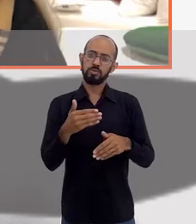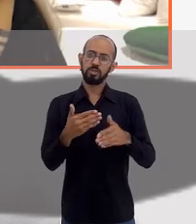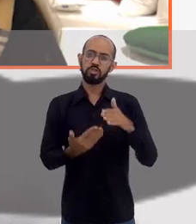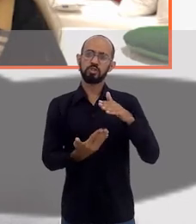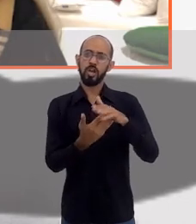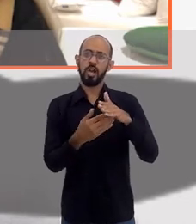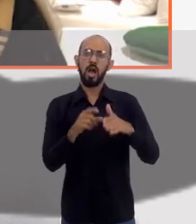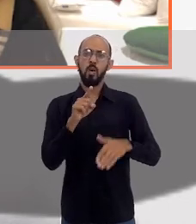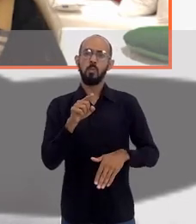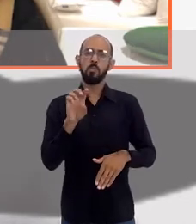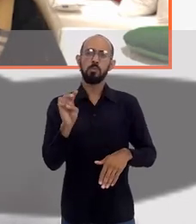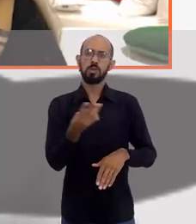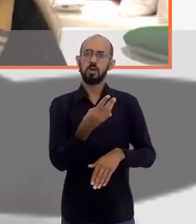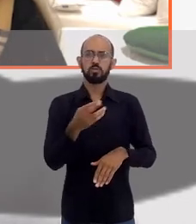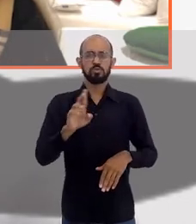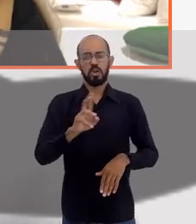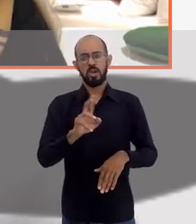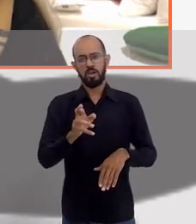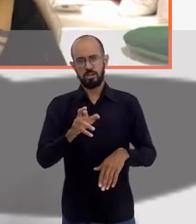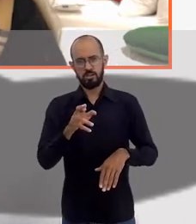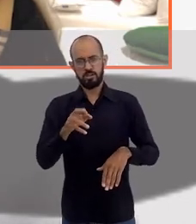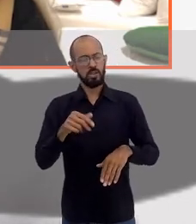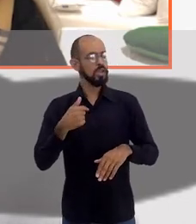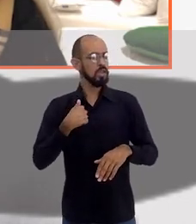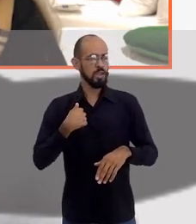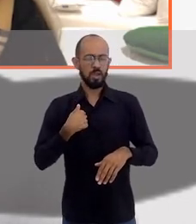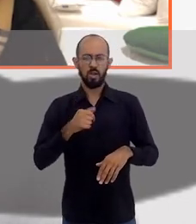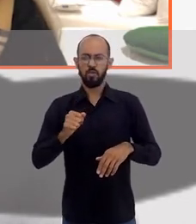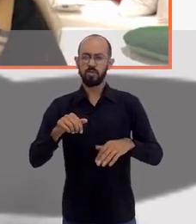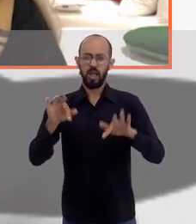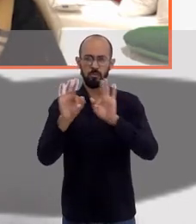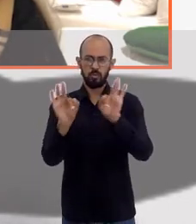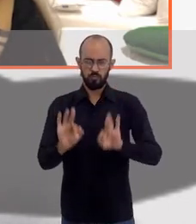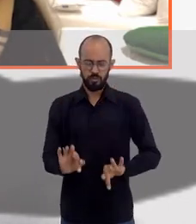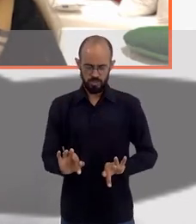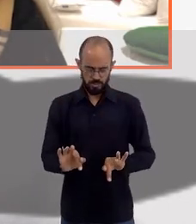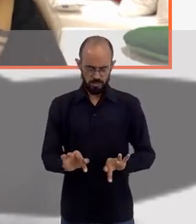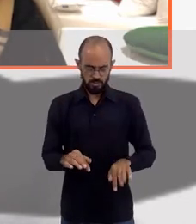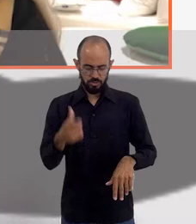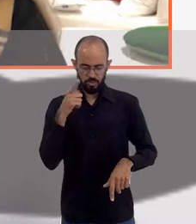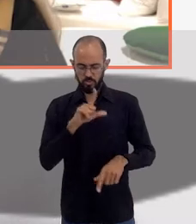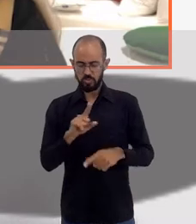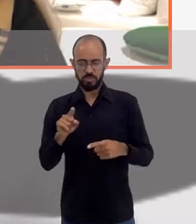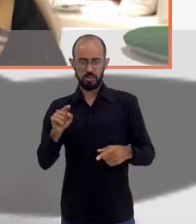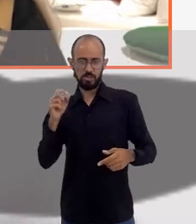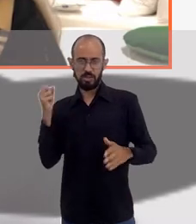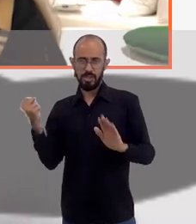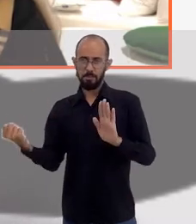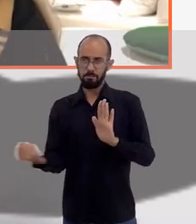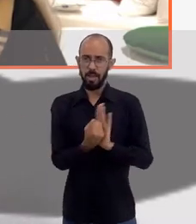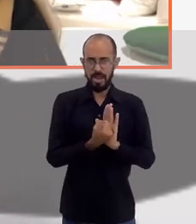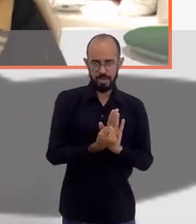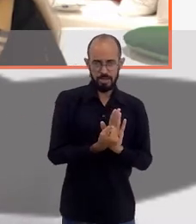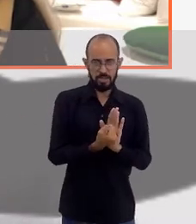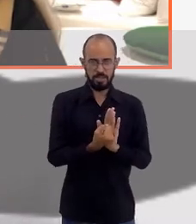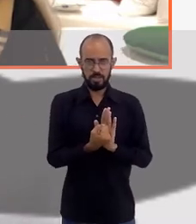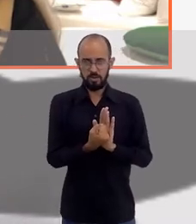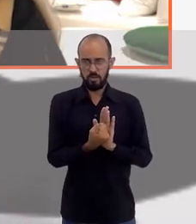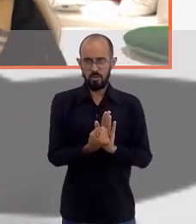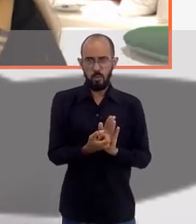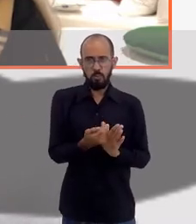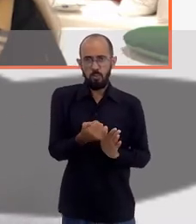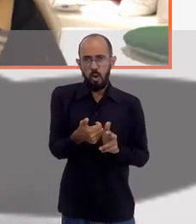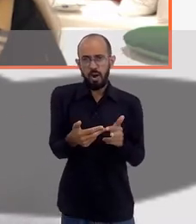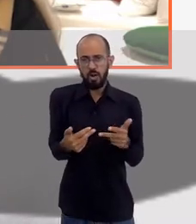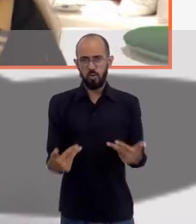aí, sim, chegando a um milhão de reais, eu vou estar muito, muito feliz de ter atendido essa marca com